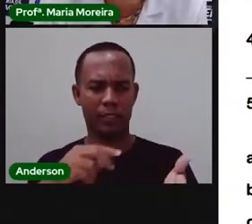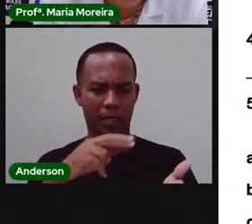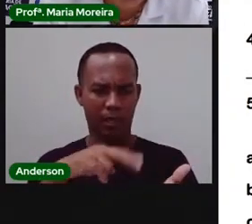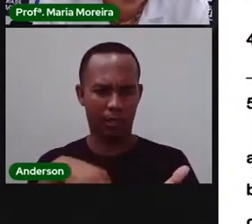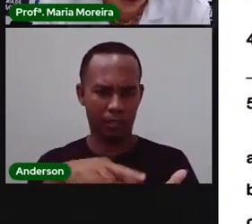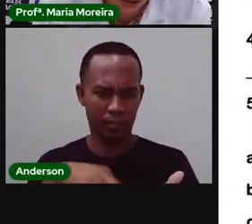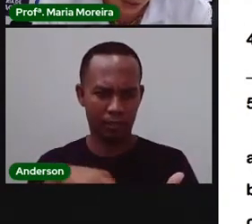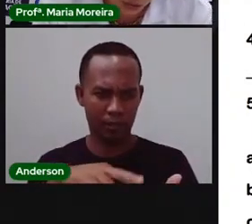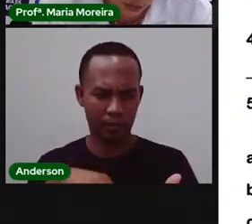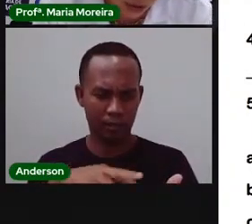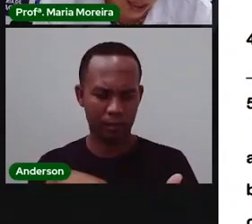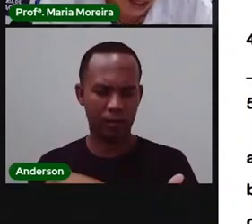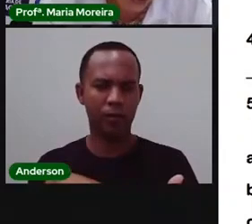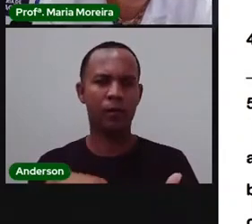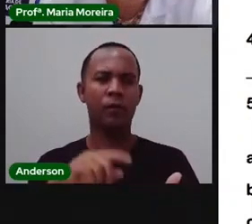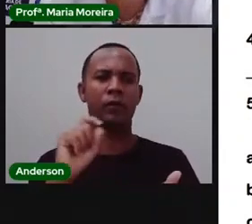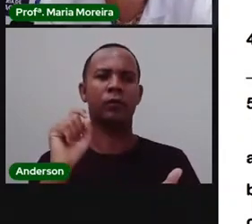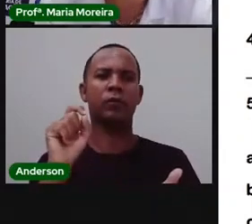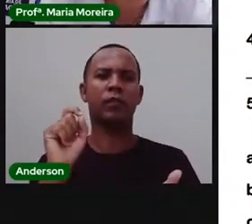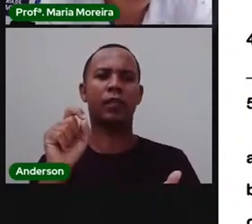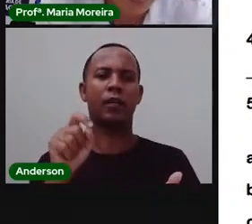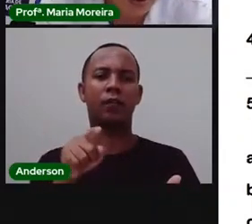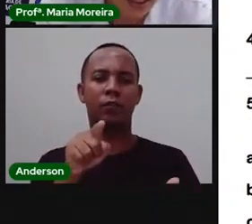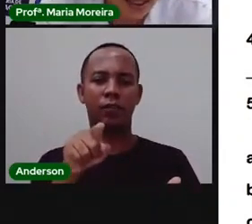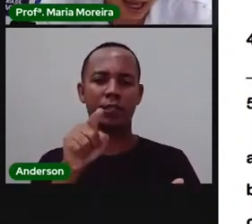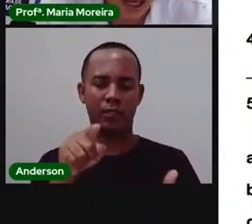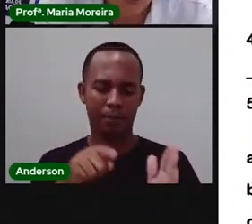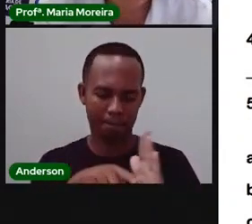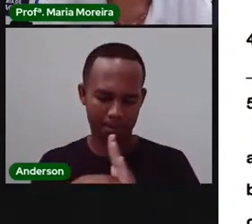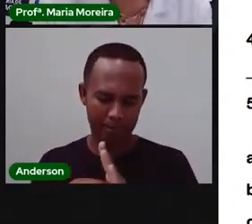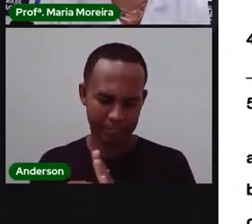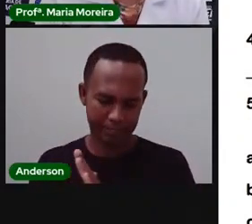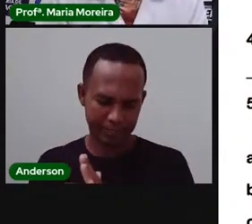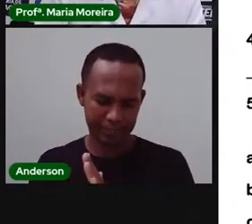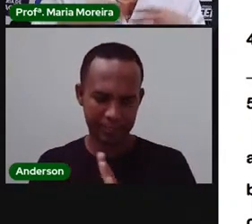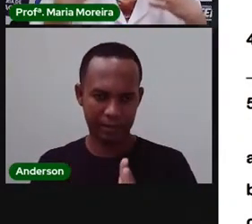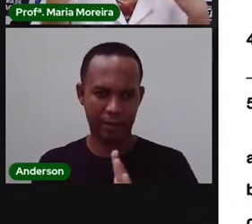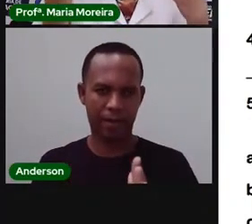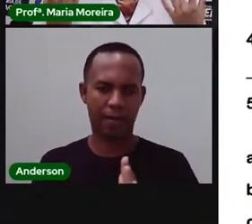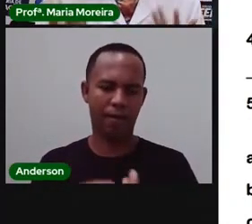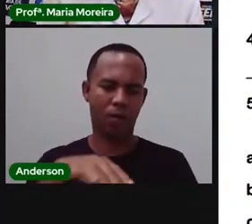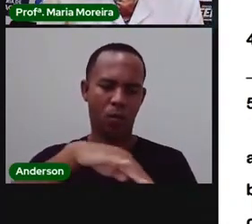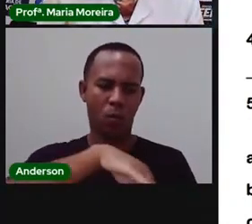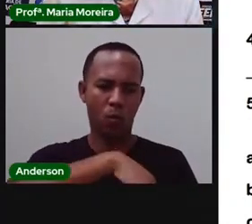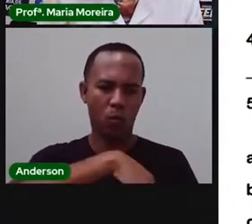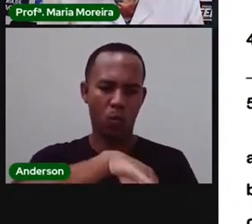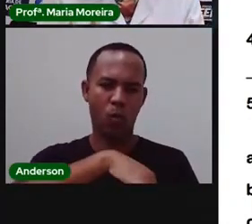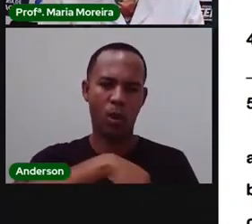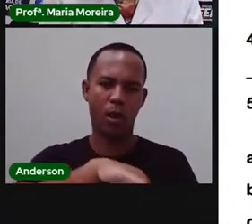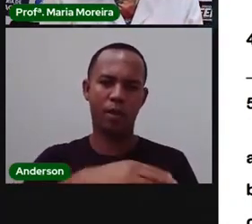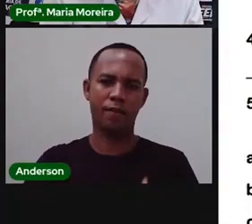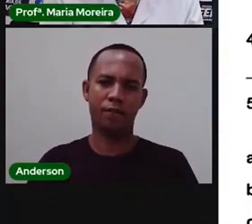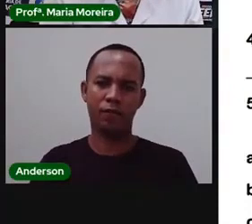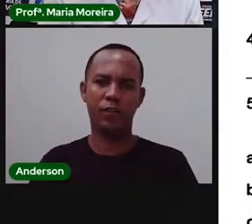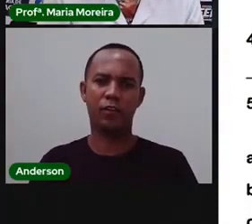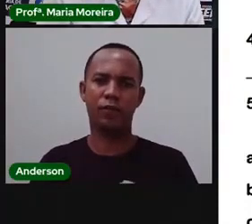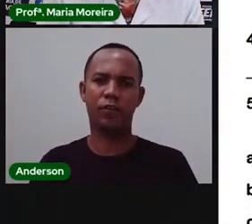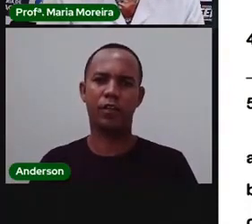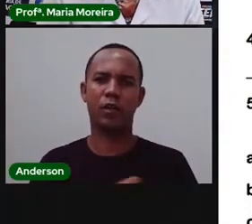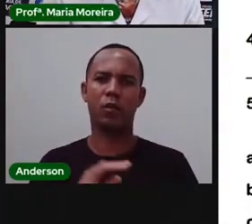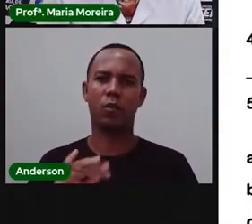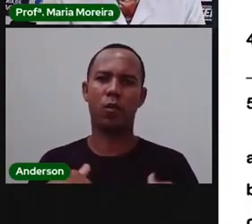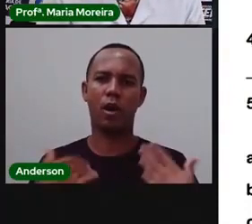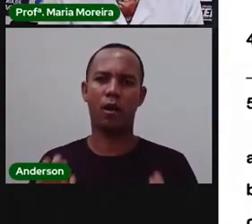questionamentos E aí você vai pesquisar Sobre a rua Onde você vive E vai responder